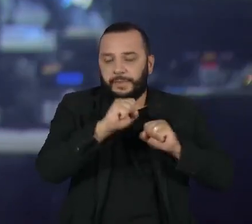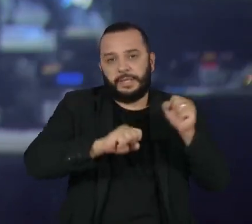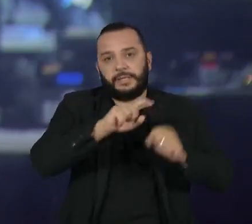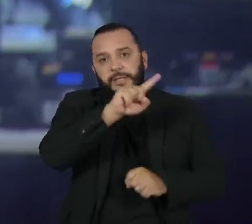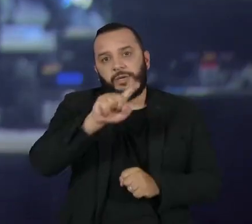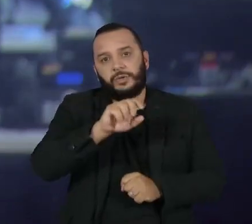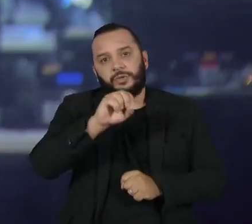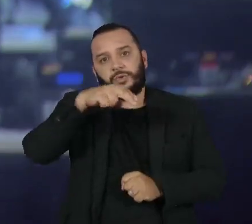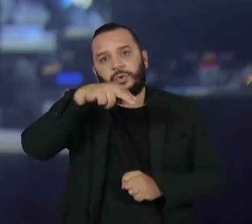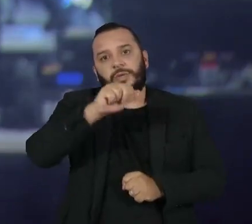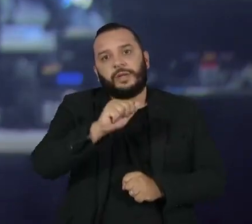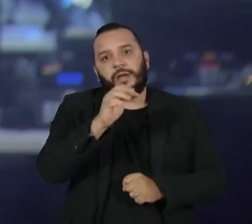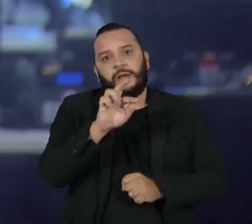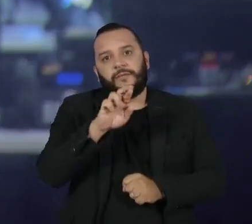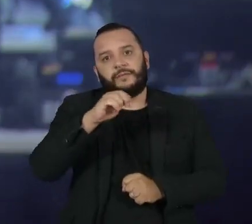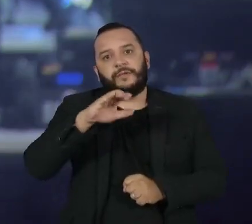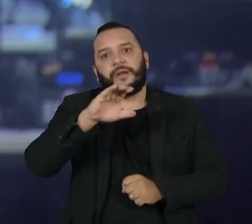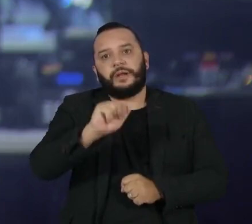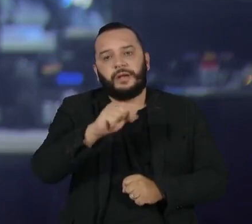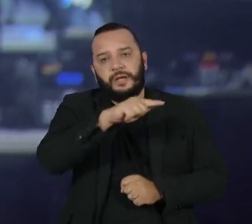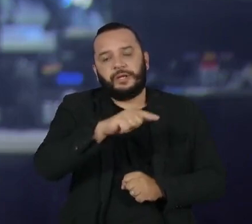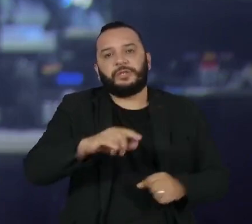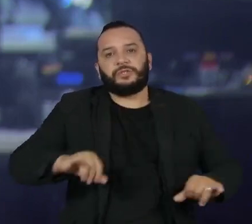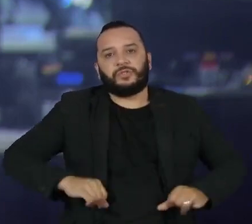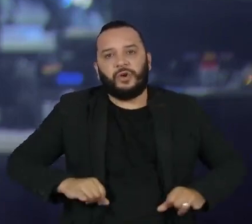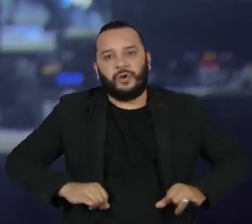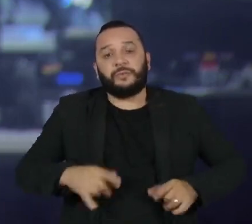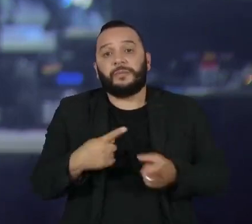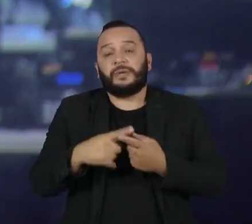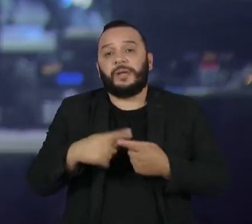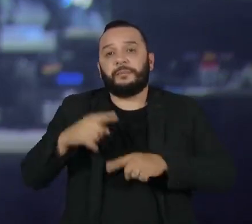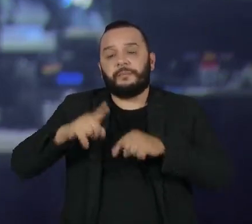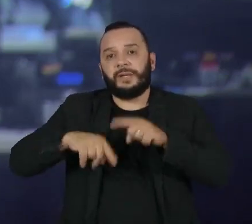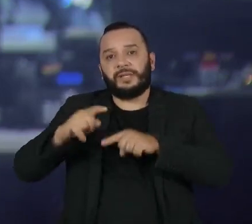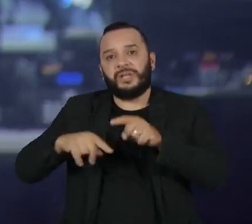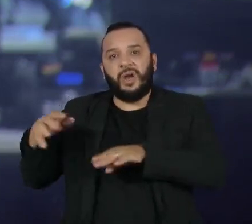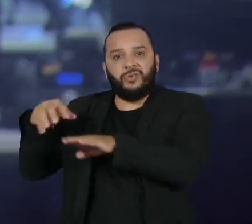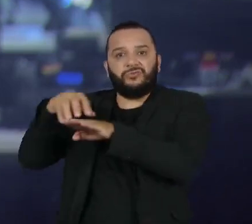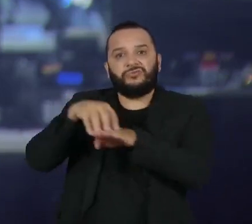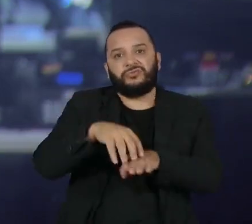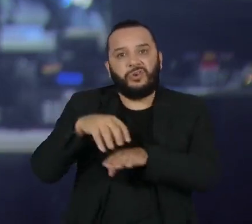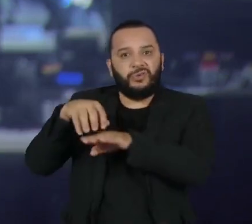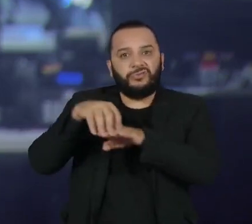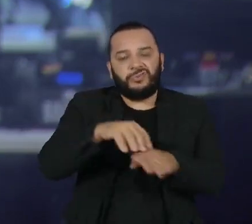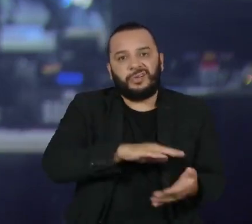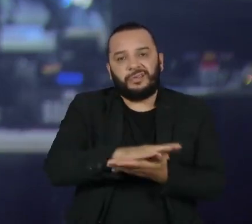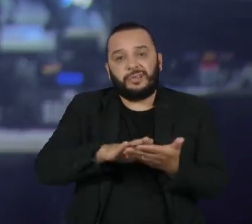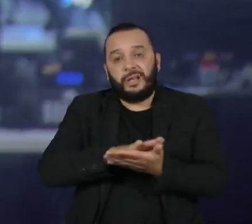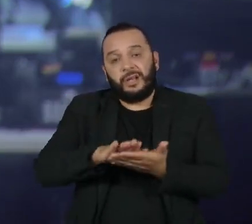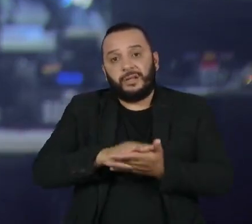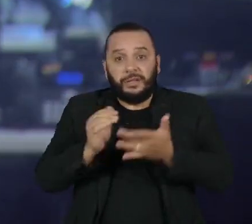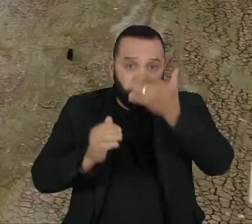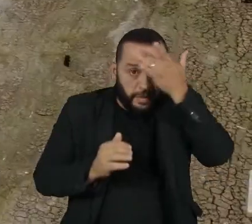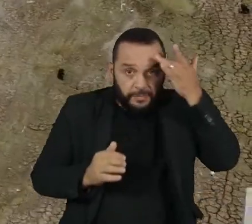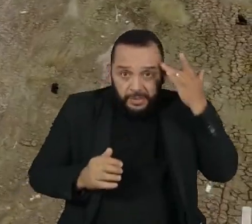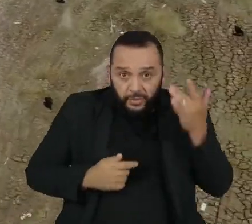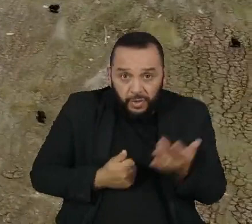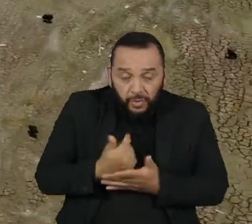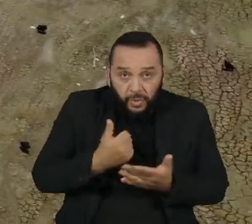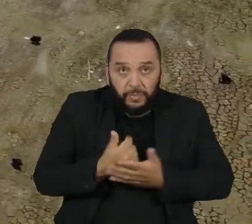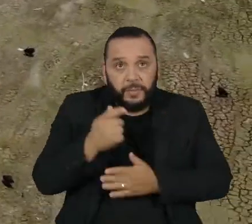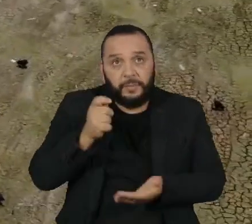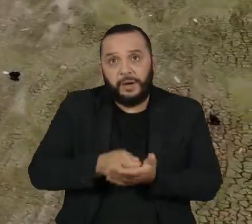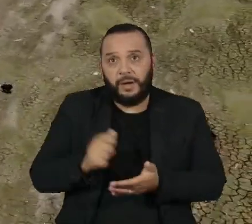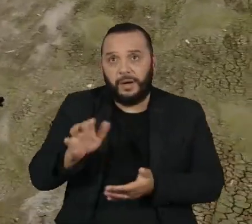Franca de Manaus sofrem com atrasos de entrega de insumos e o consumidor pode pagar mais caro por isso. O